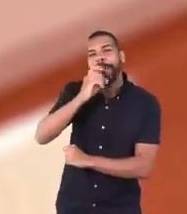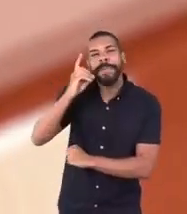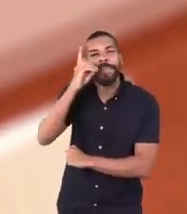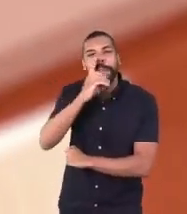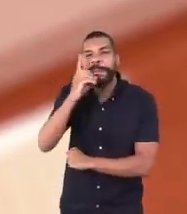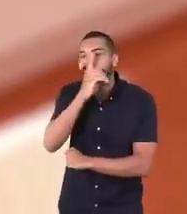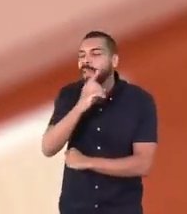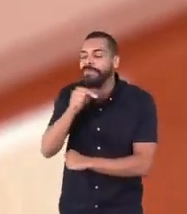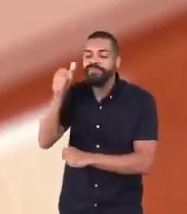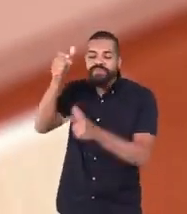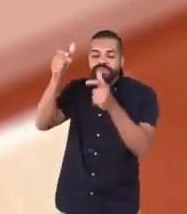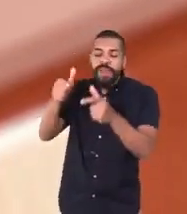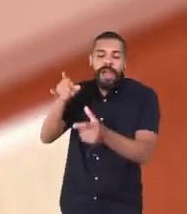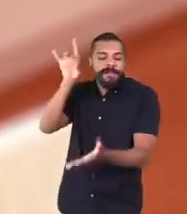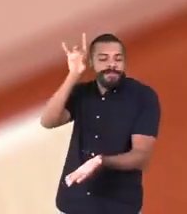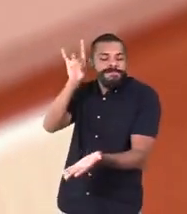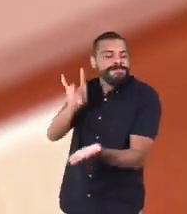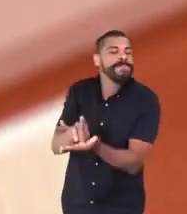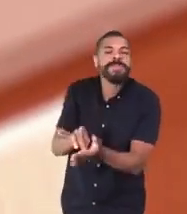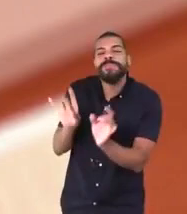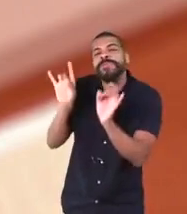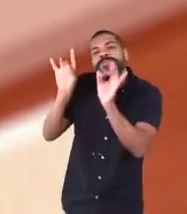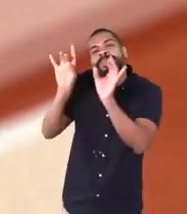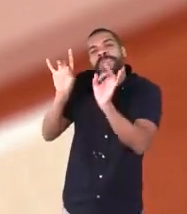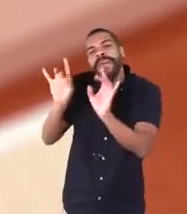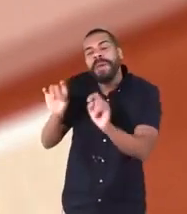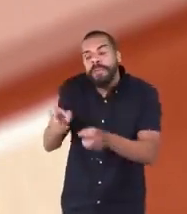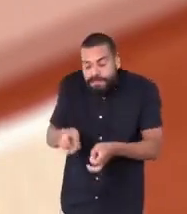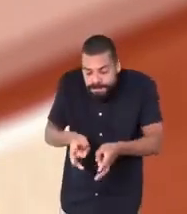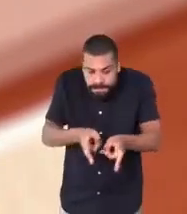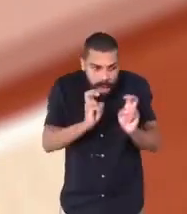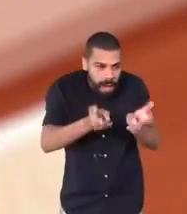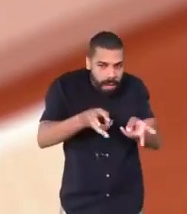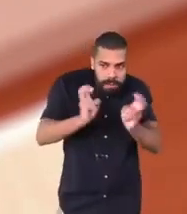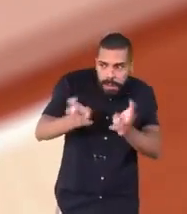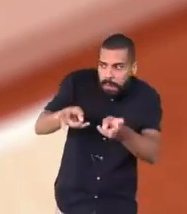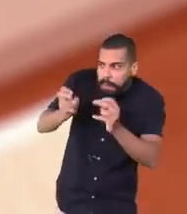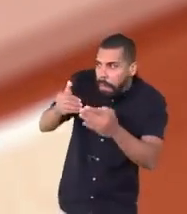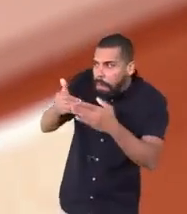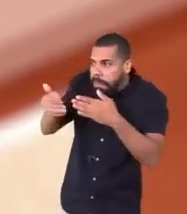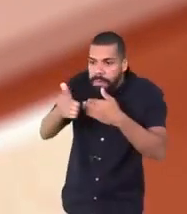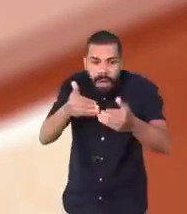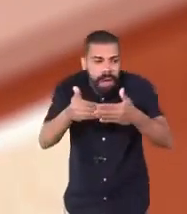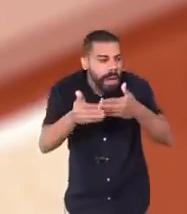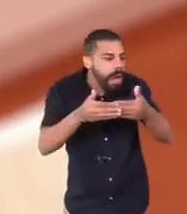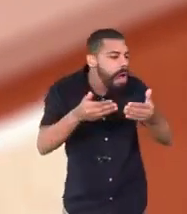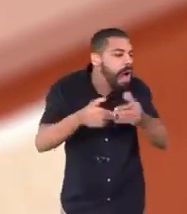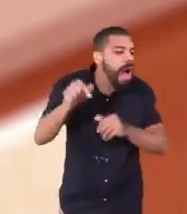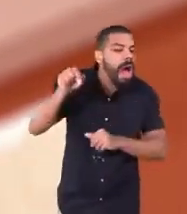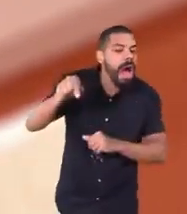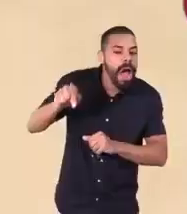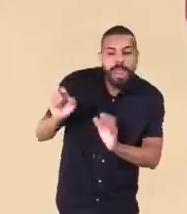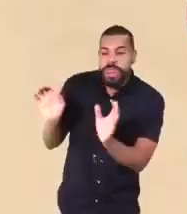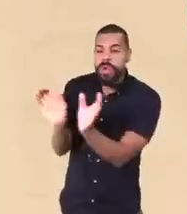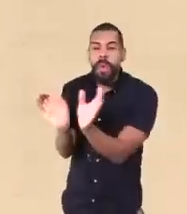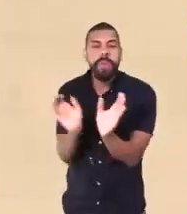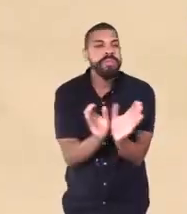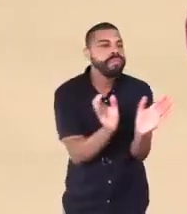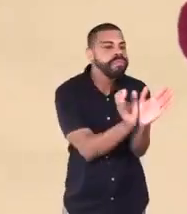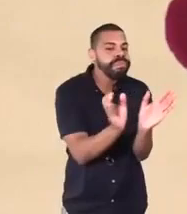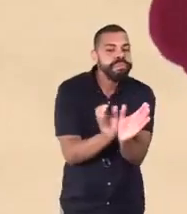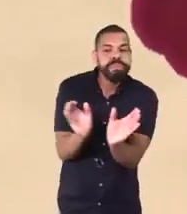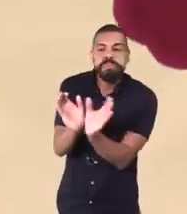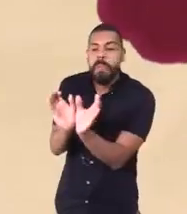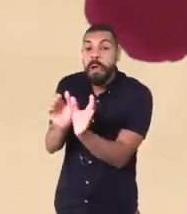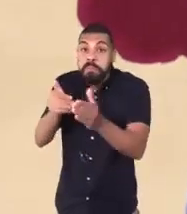um ponto de encontro onde se descobria qualquer coisa que tinha acontecido na comunidade. Por